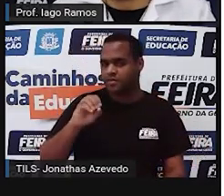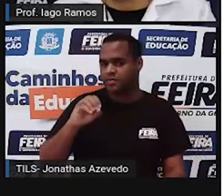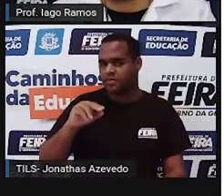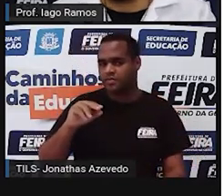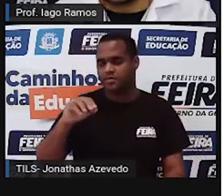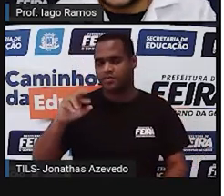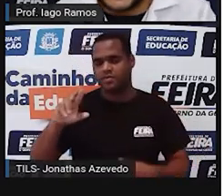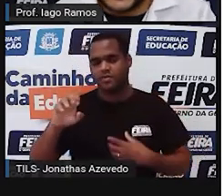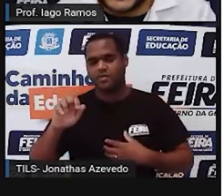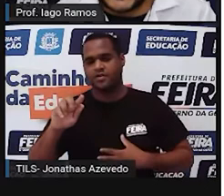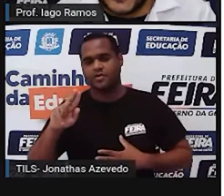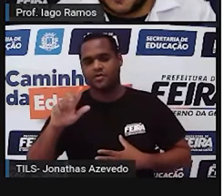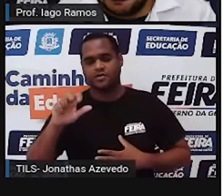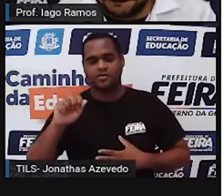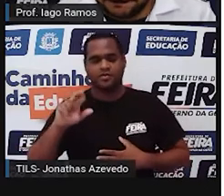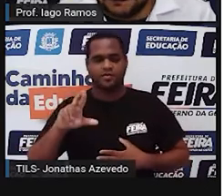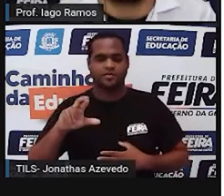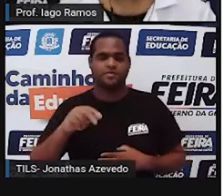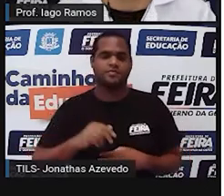regular?